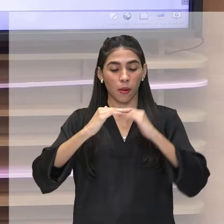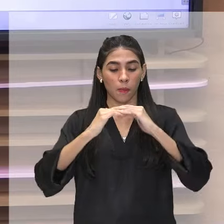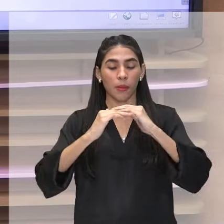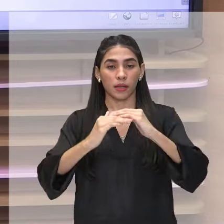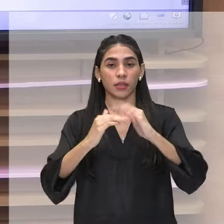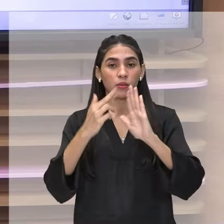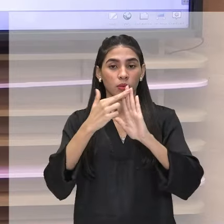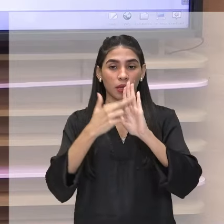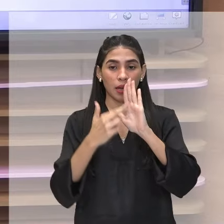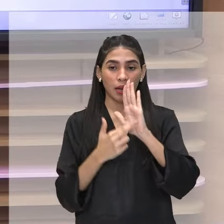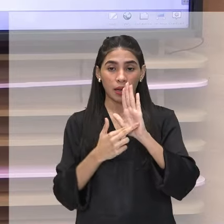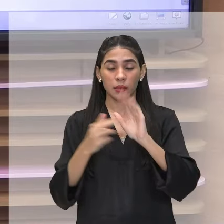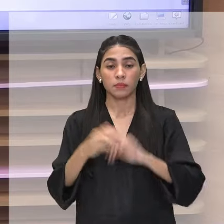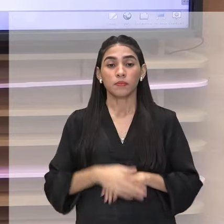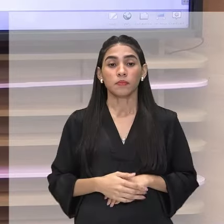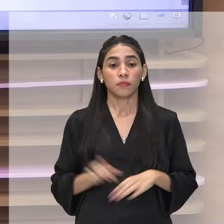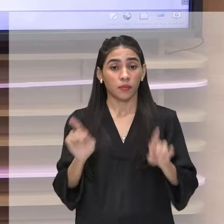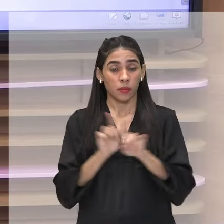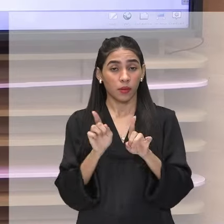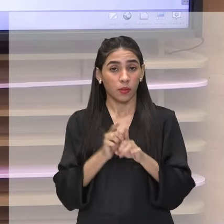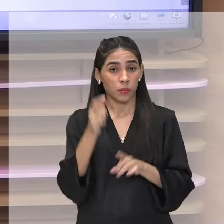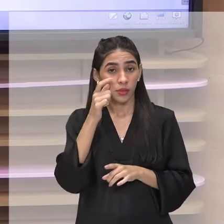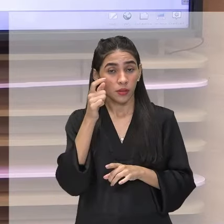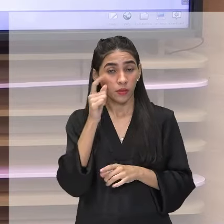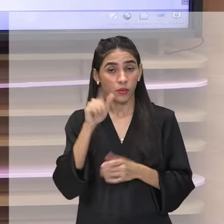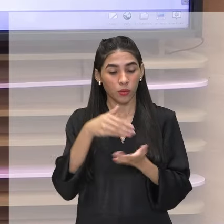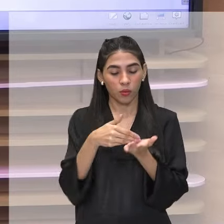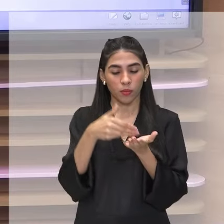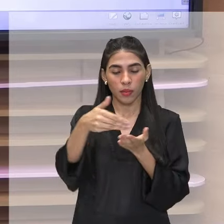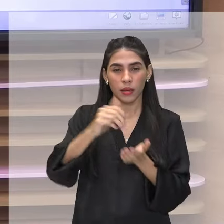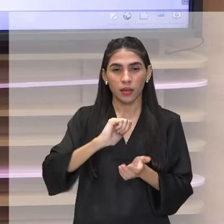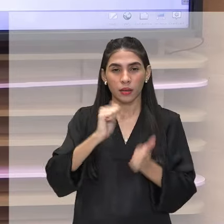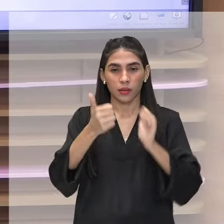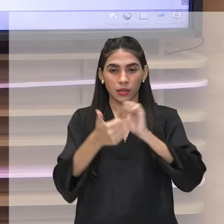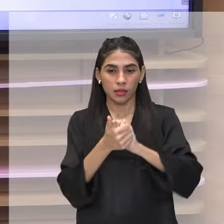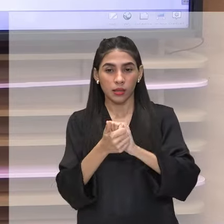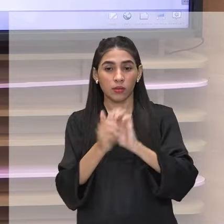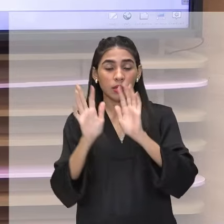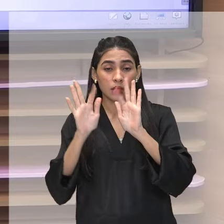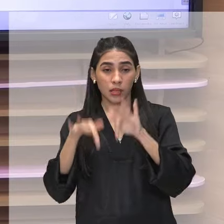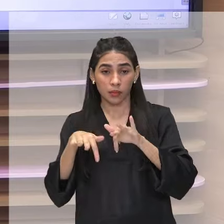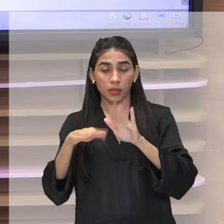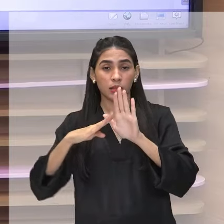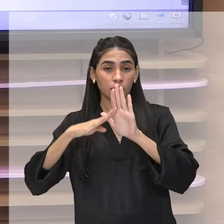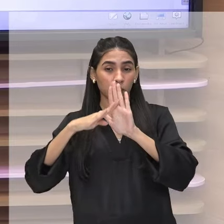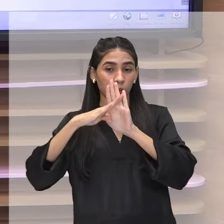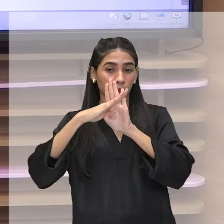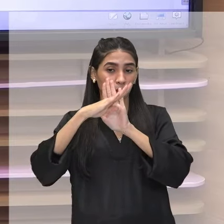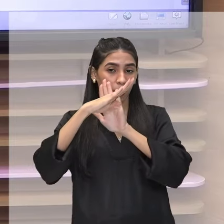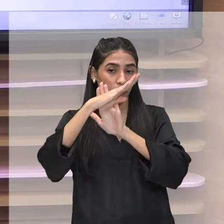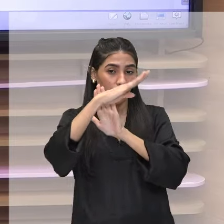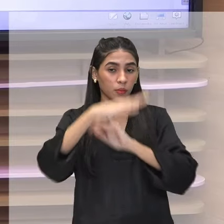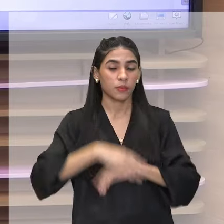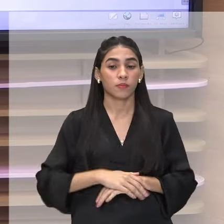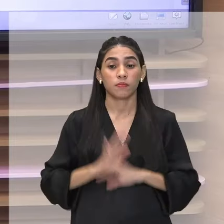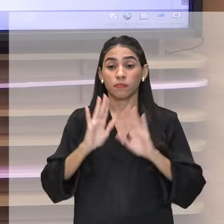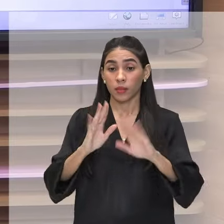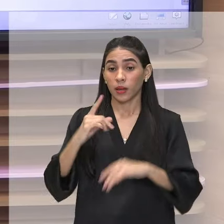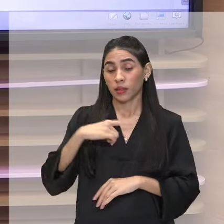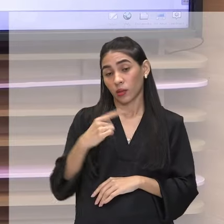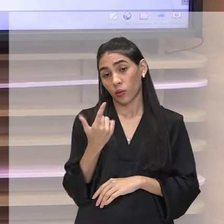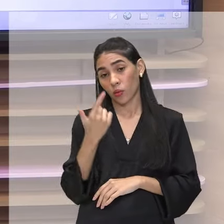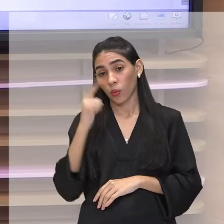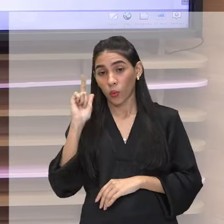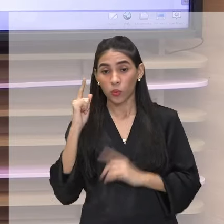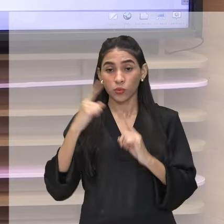populacional. A gente observou que ela inicia com uma fase de adaptação e aí ela vai crescendo. Mas existe uma outra